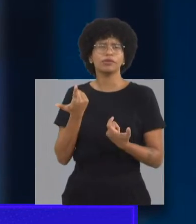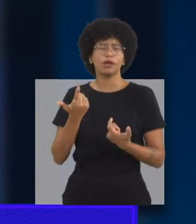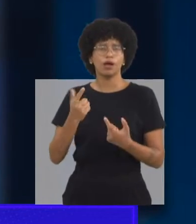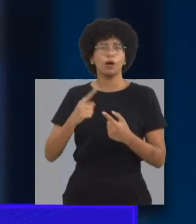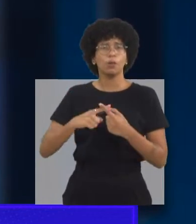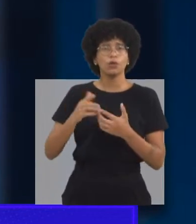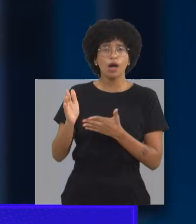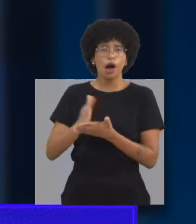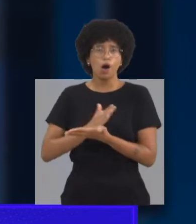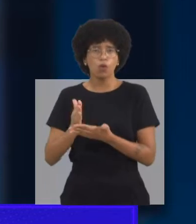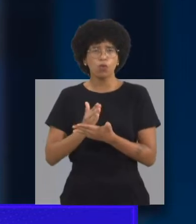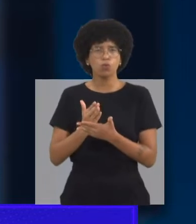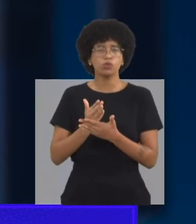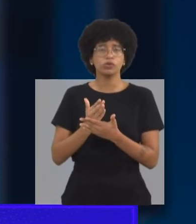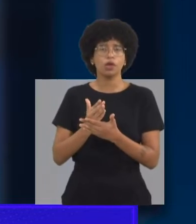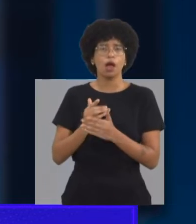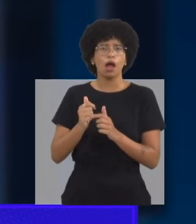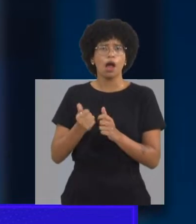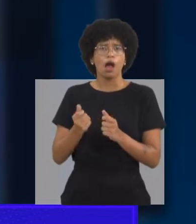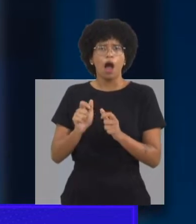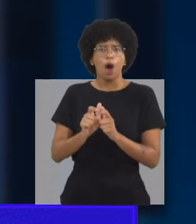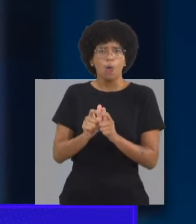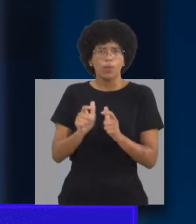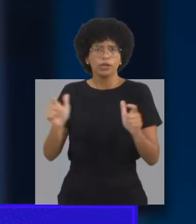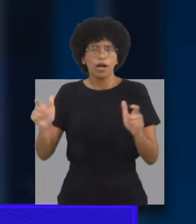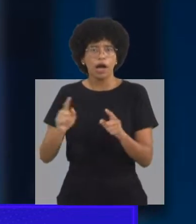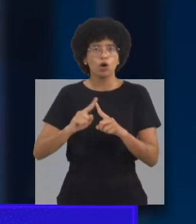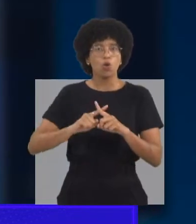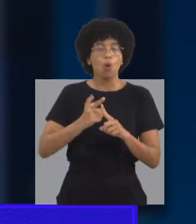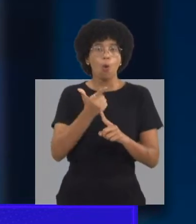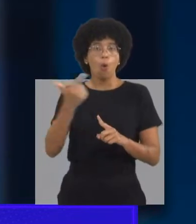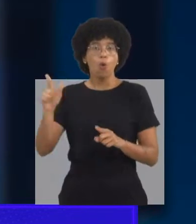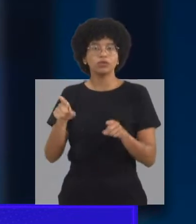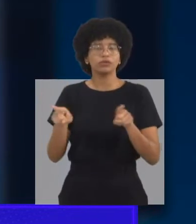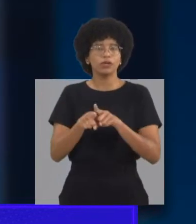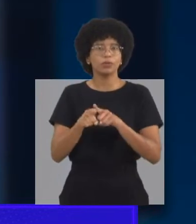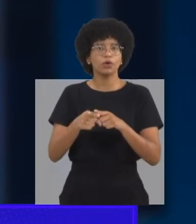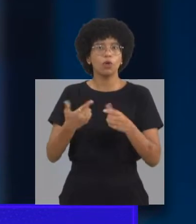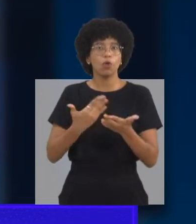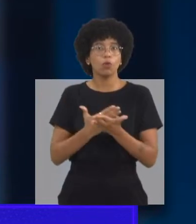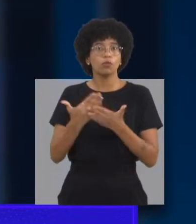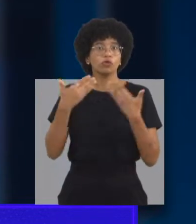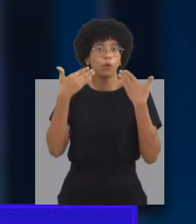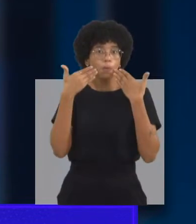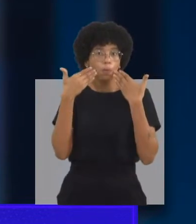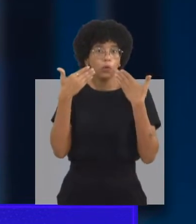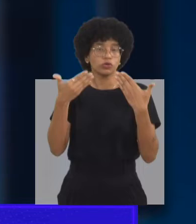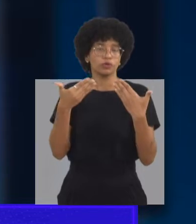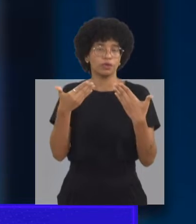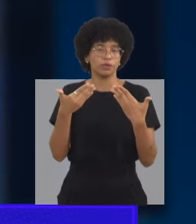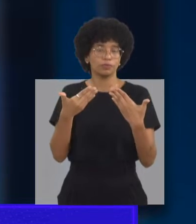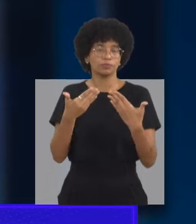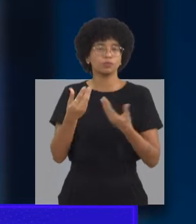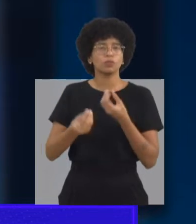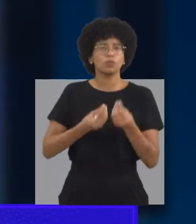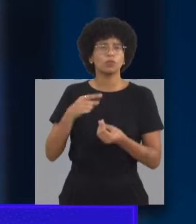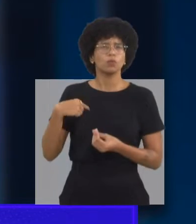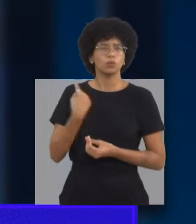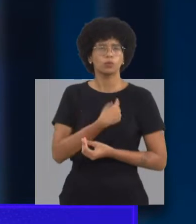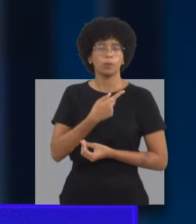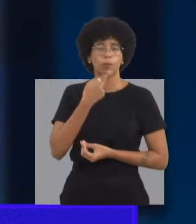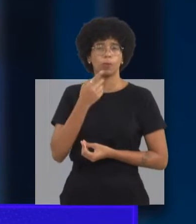Então, muitas crianças aumentaram alguns comprometimentos. E outros foram aparecendo.